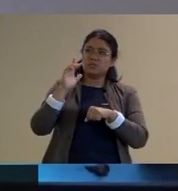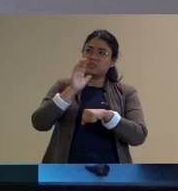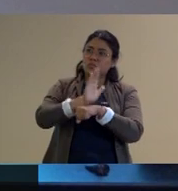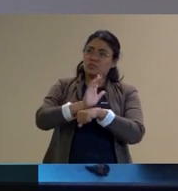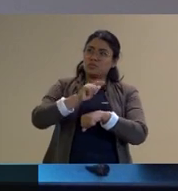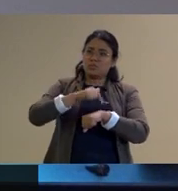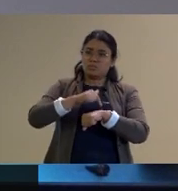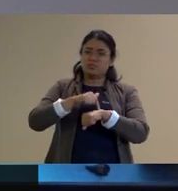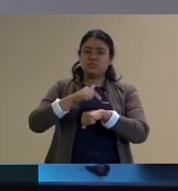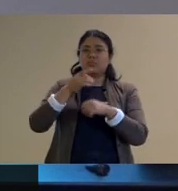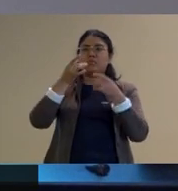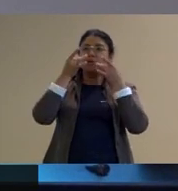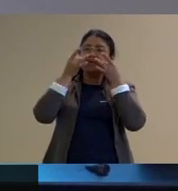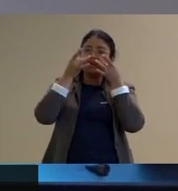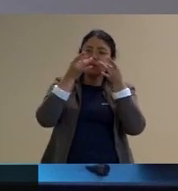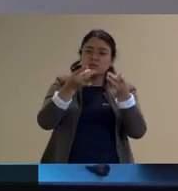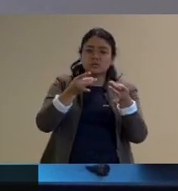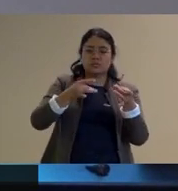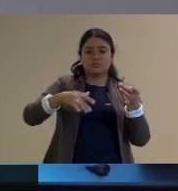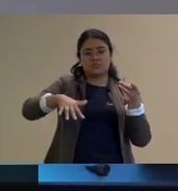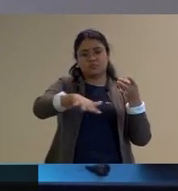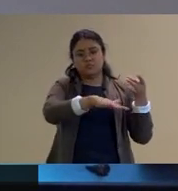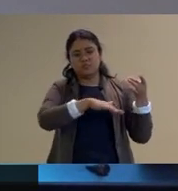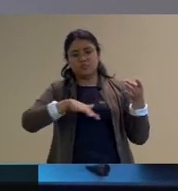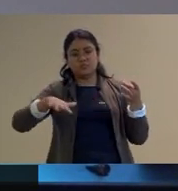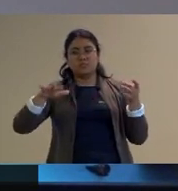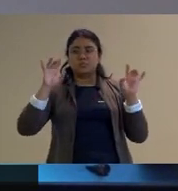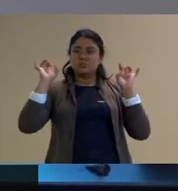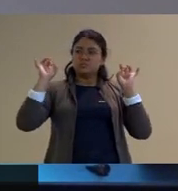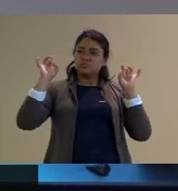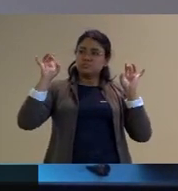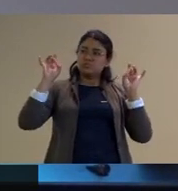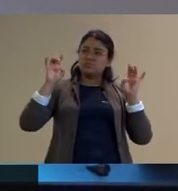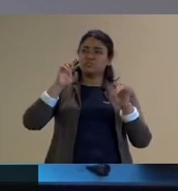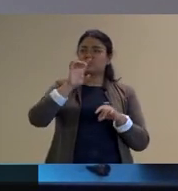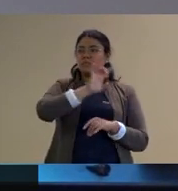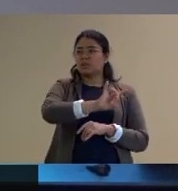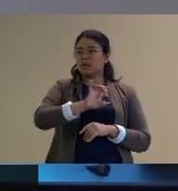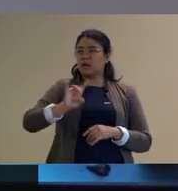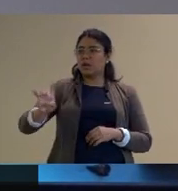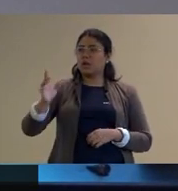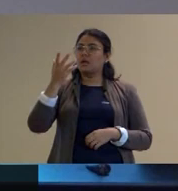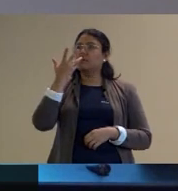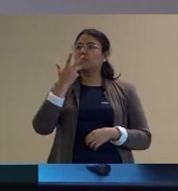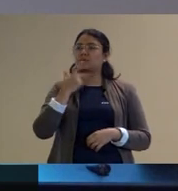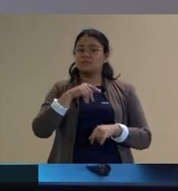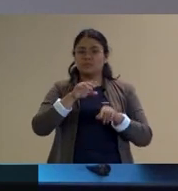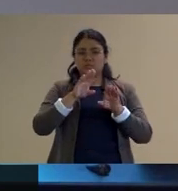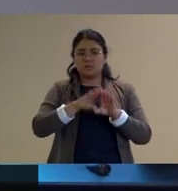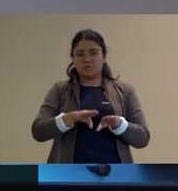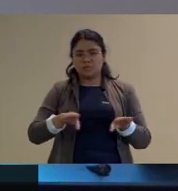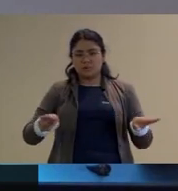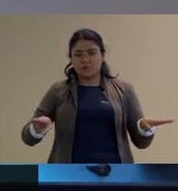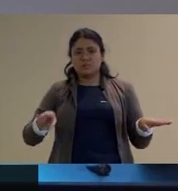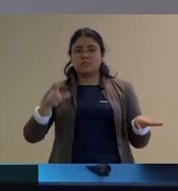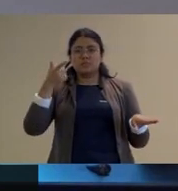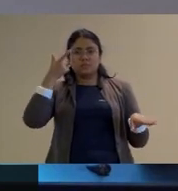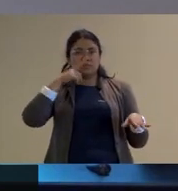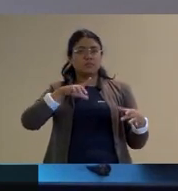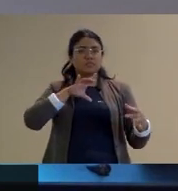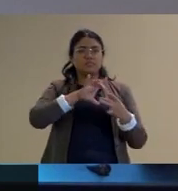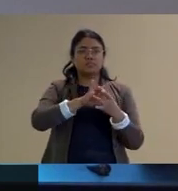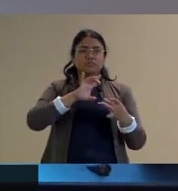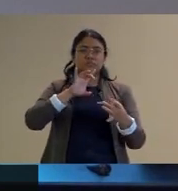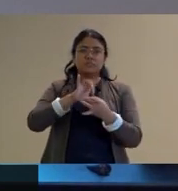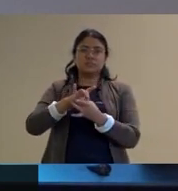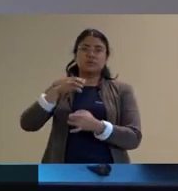para ajudar a olhar a forma particular como cada criança também vai realizando a sua experiência